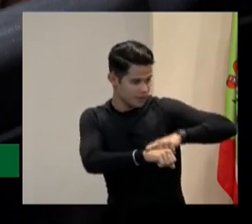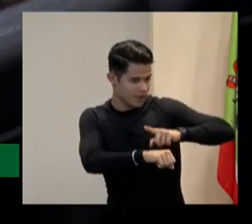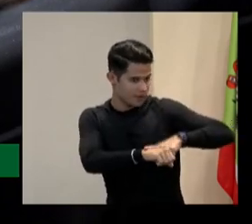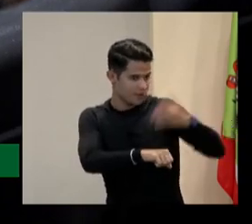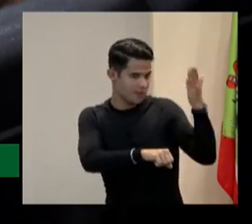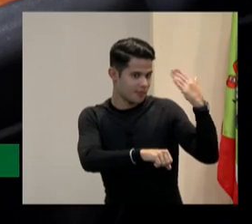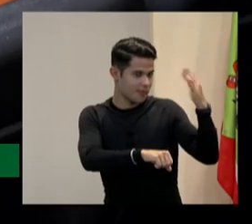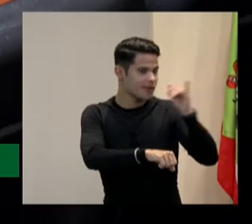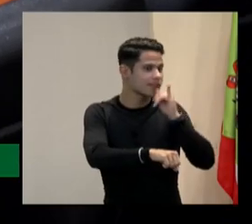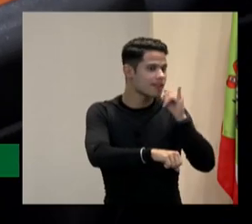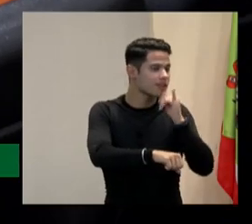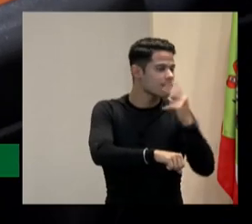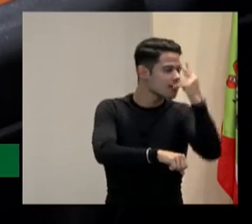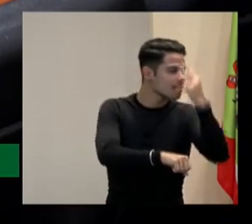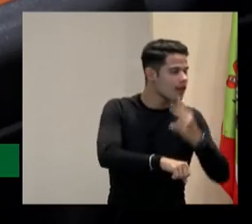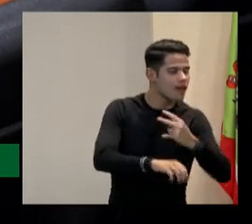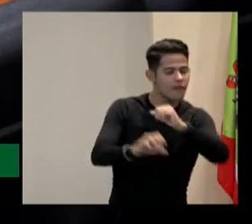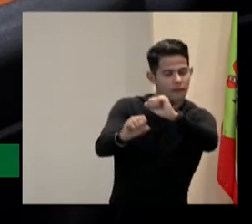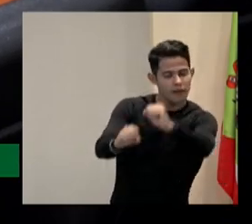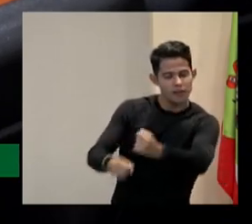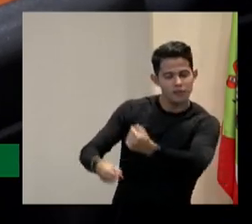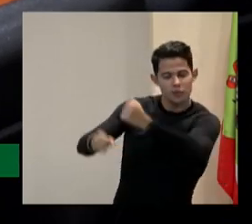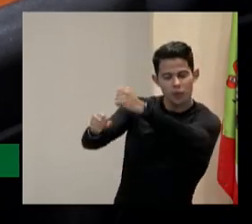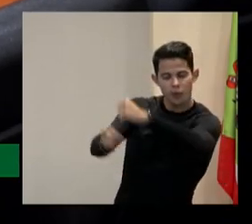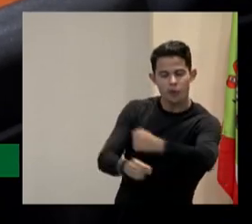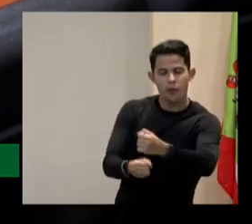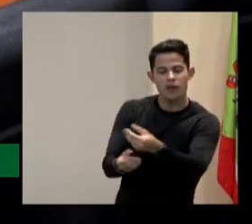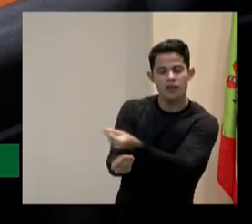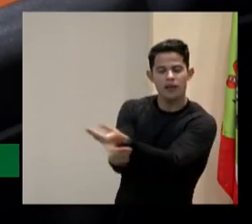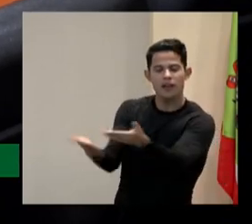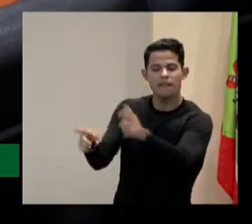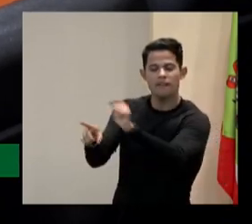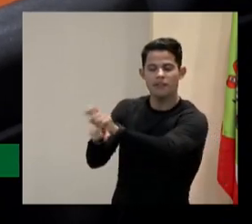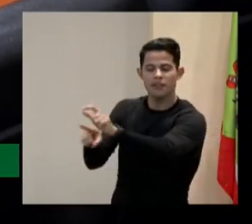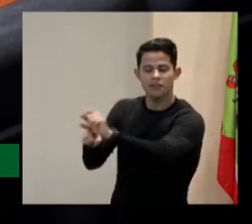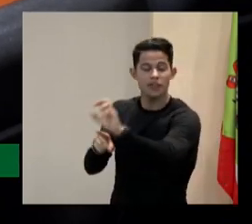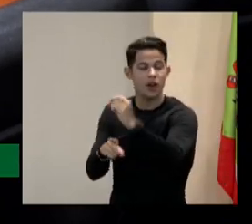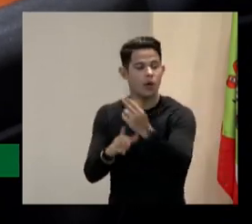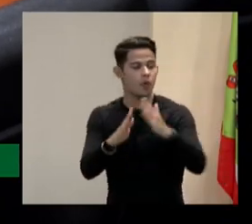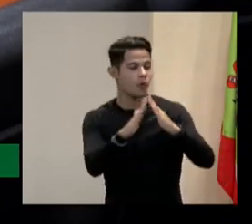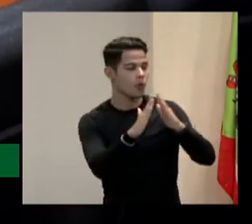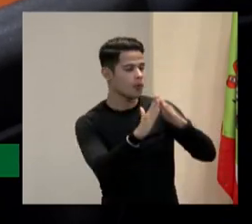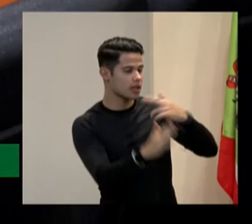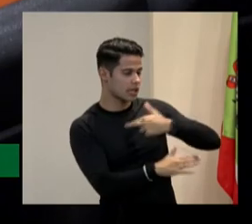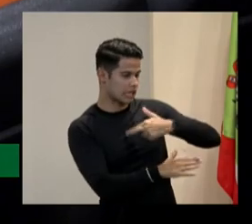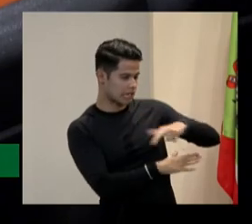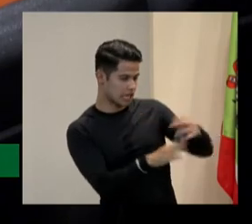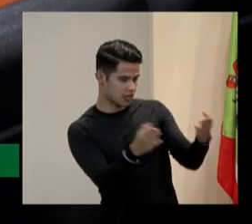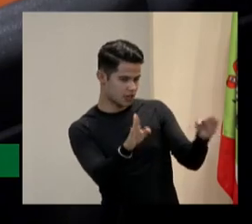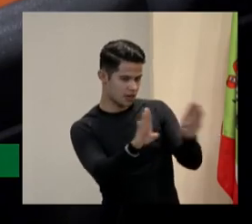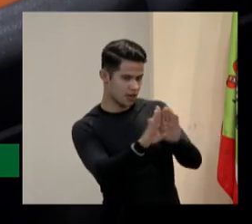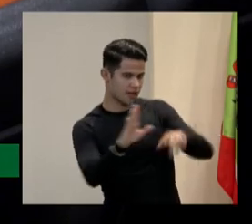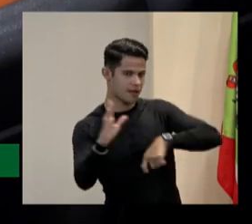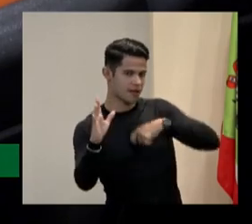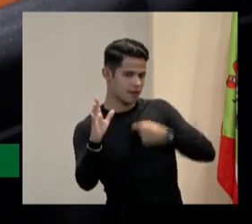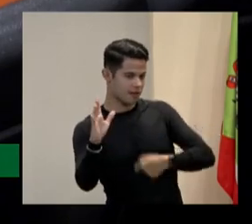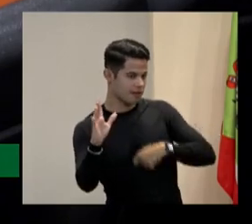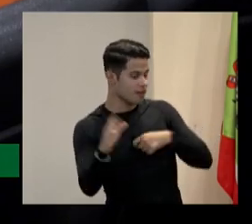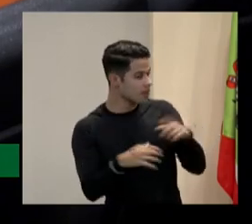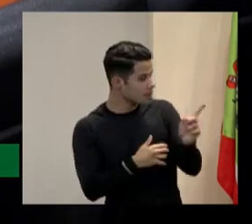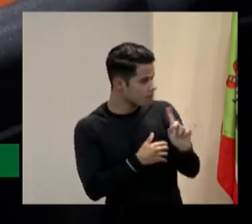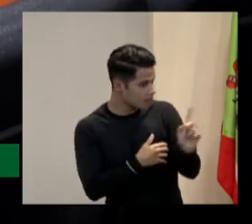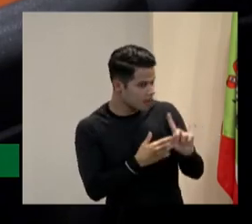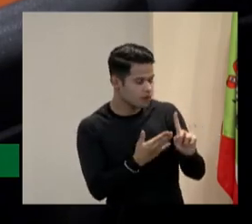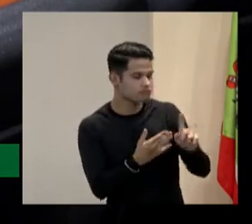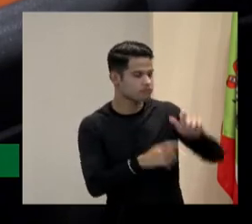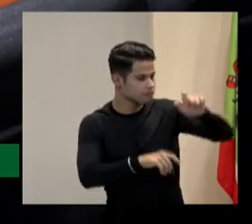sua vassoura e tocava violão na porta da igreja nós sabemos hoje que as pessoas com deficiência são